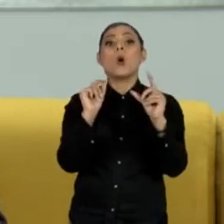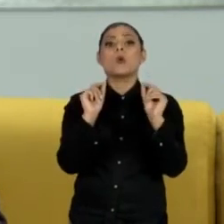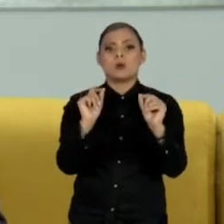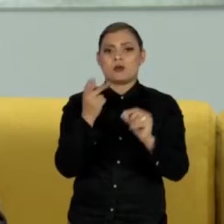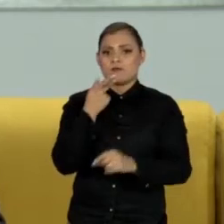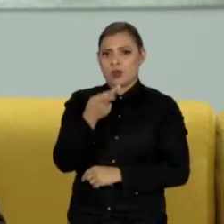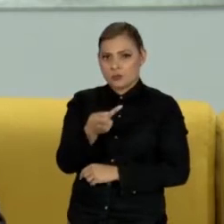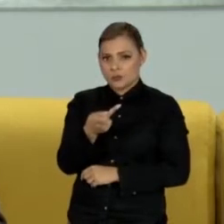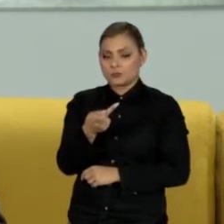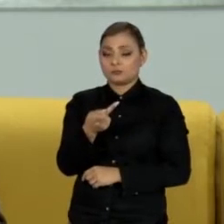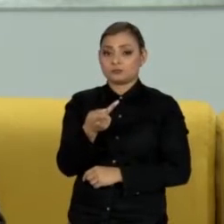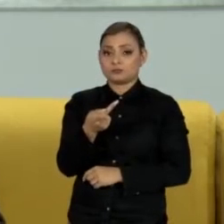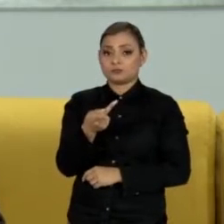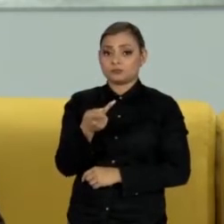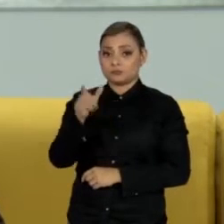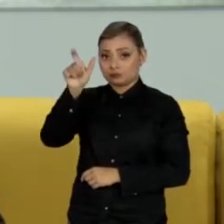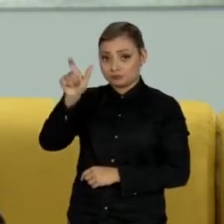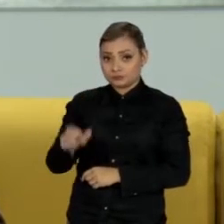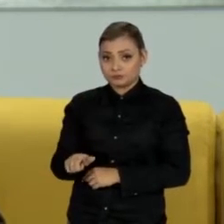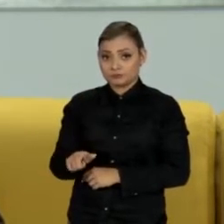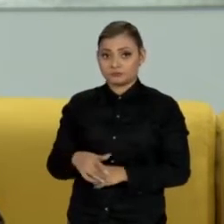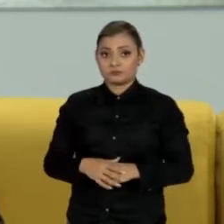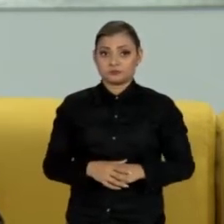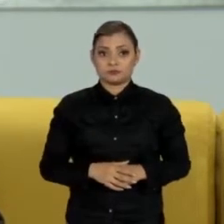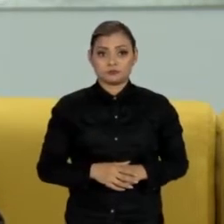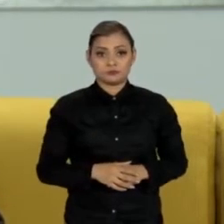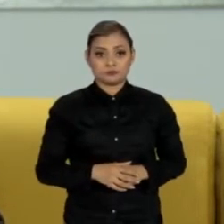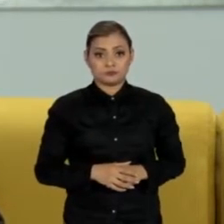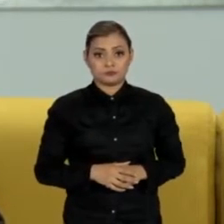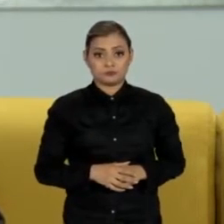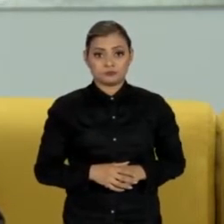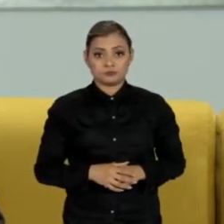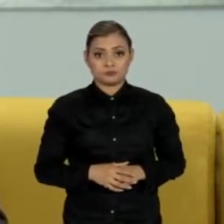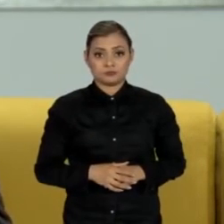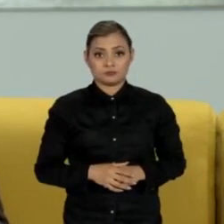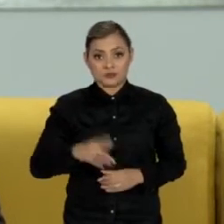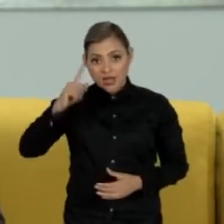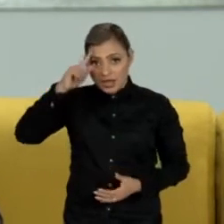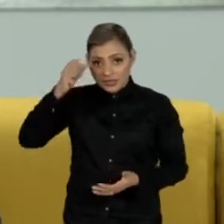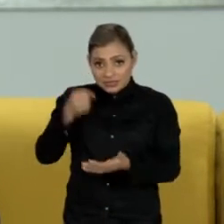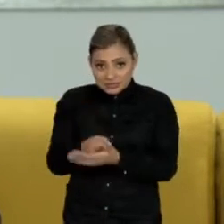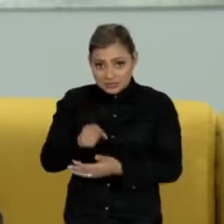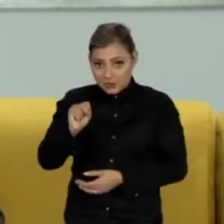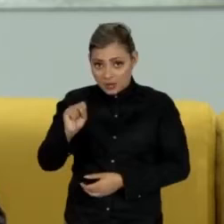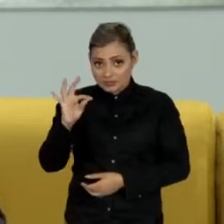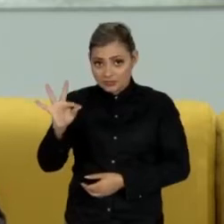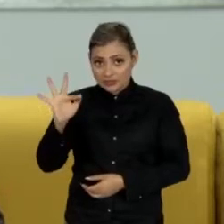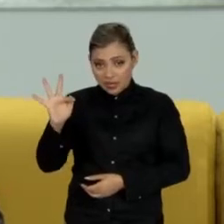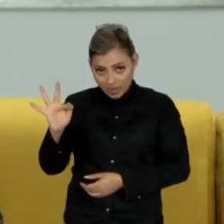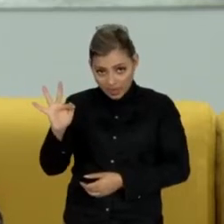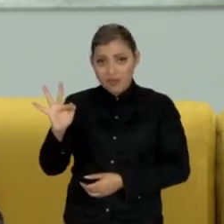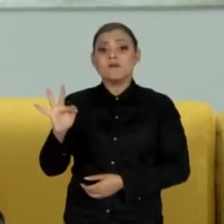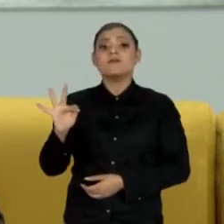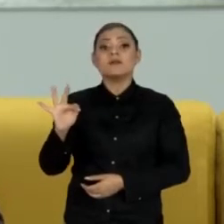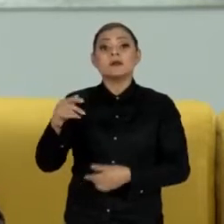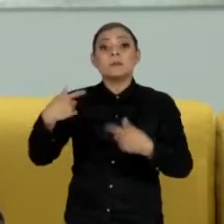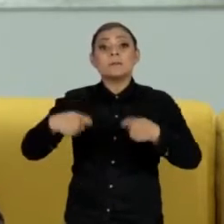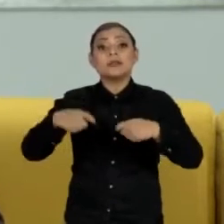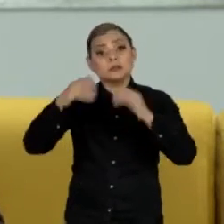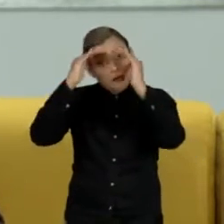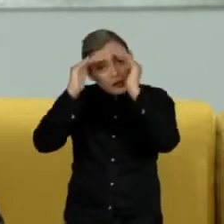declarou que a decisão do Supremo Tribunal deve ser